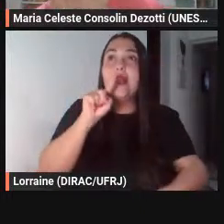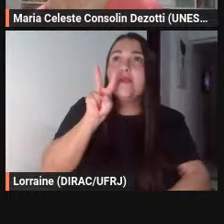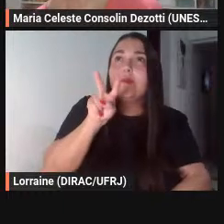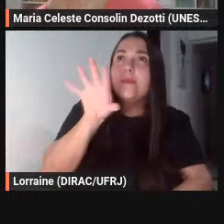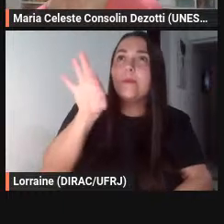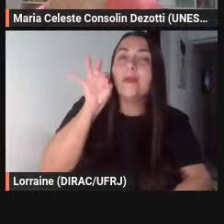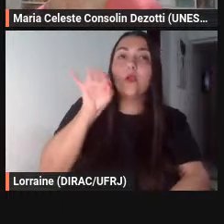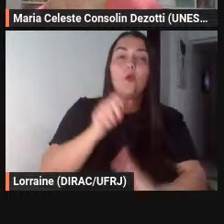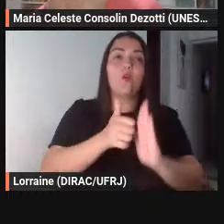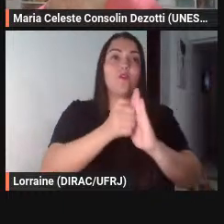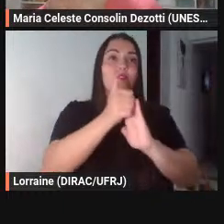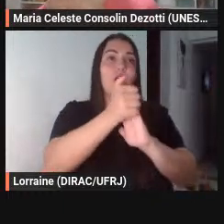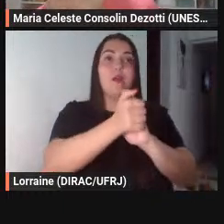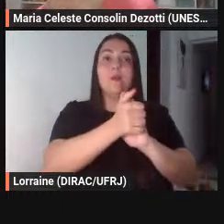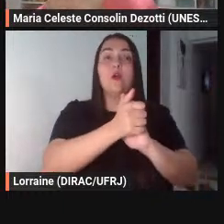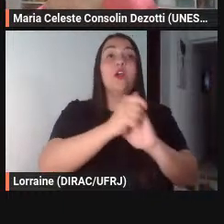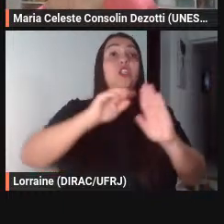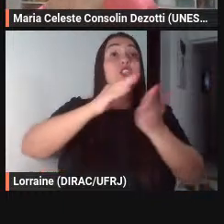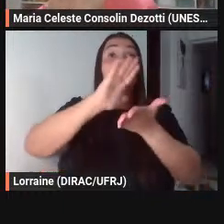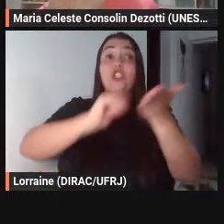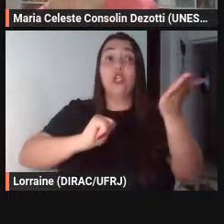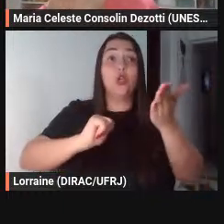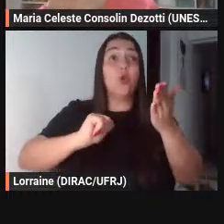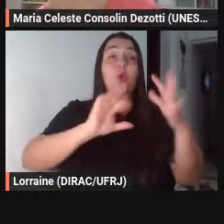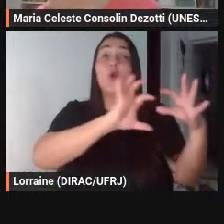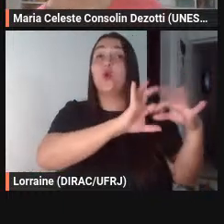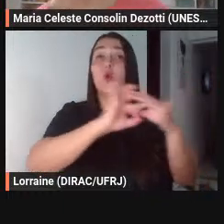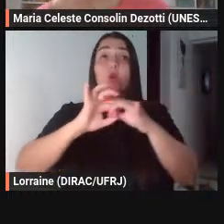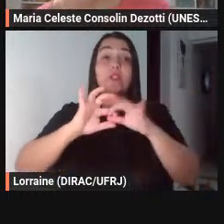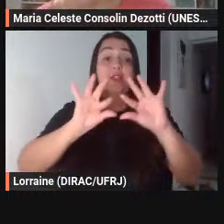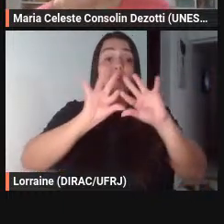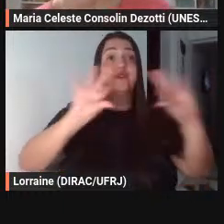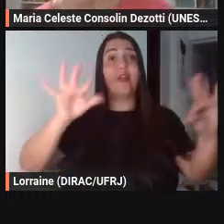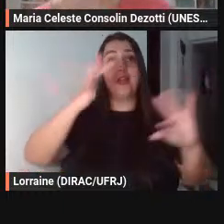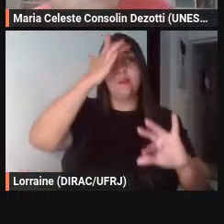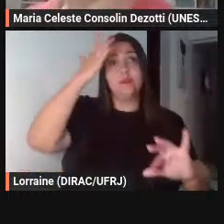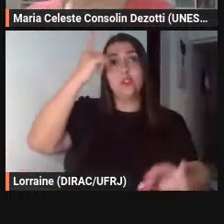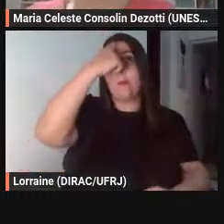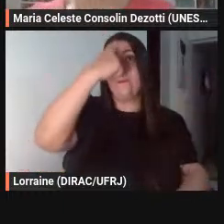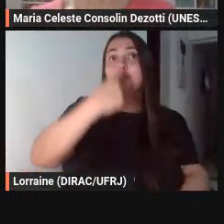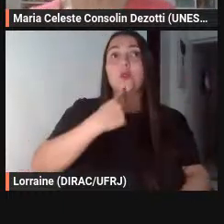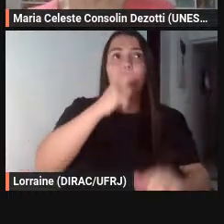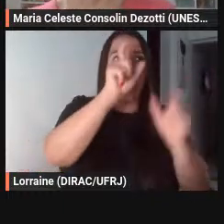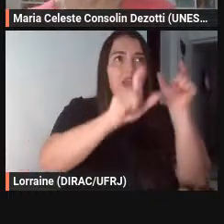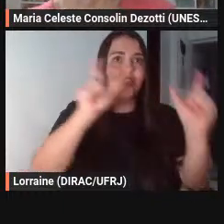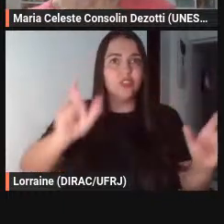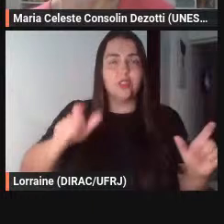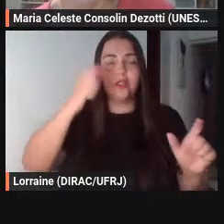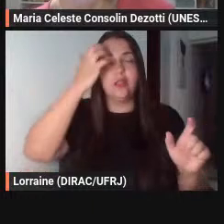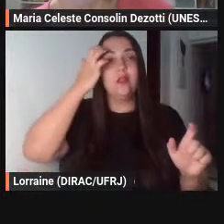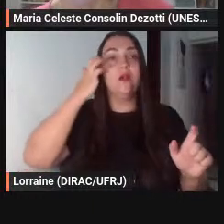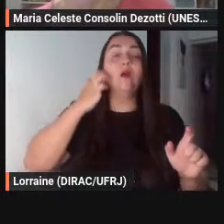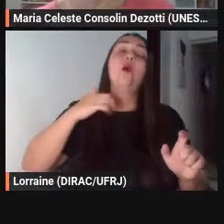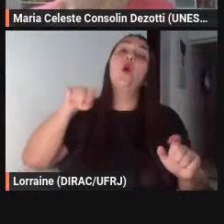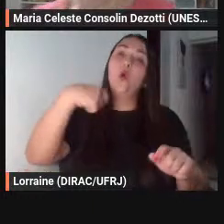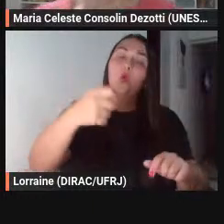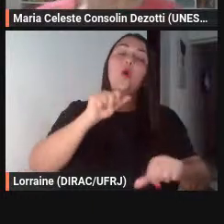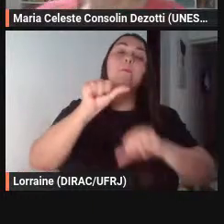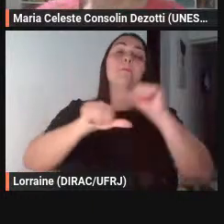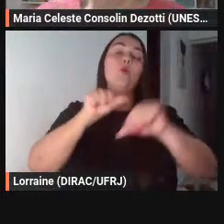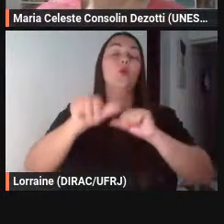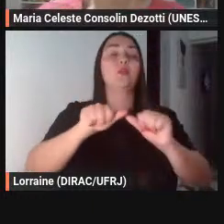do contexto das falas das personagens é que a fábula se torna um gênero literário